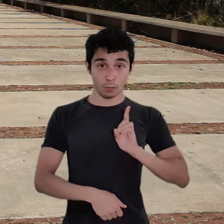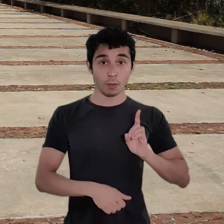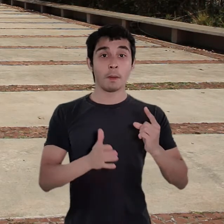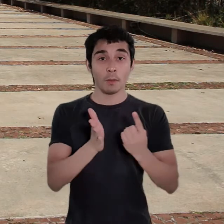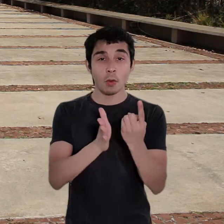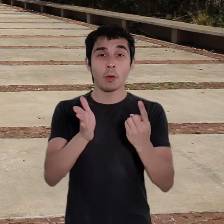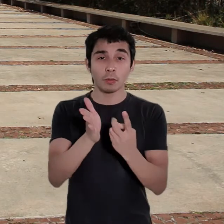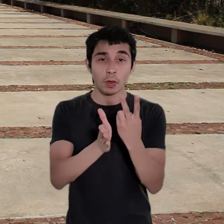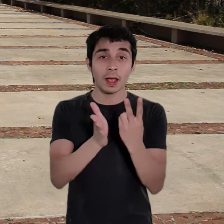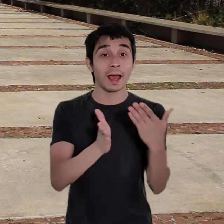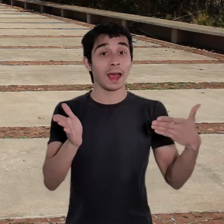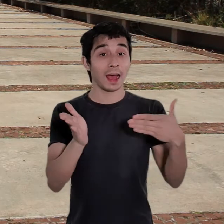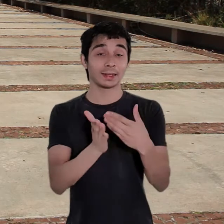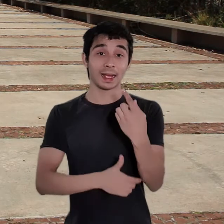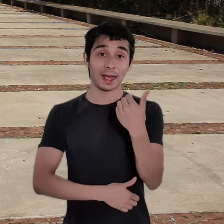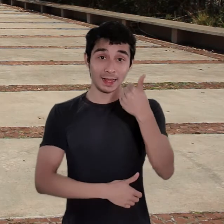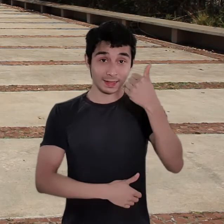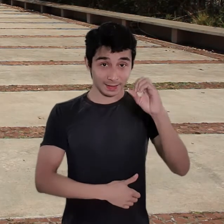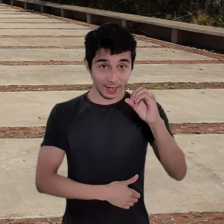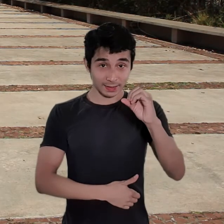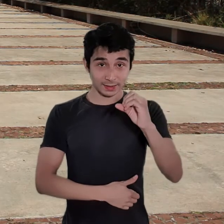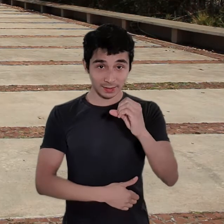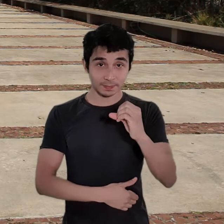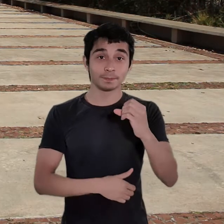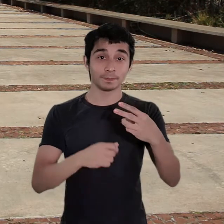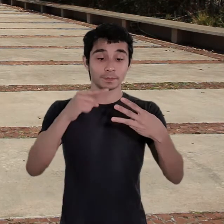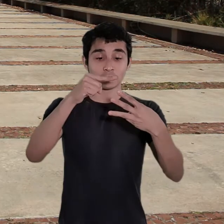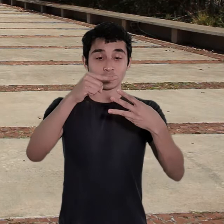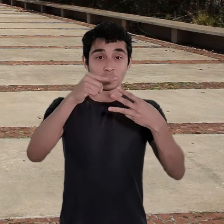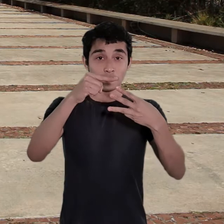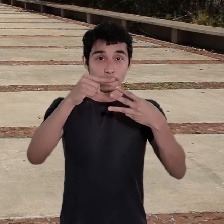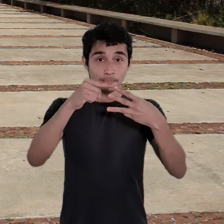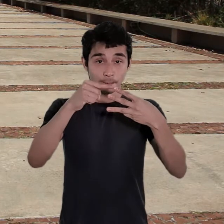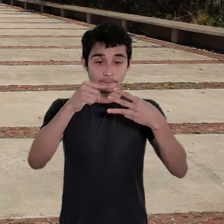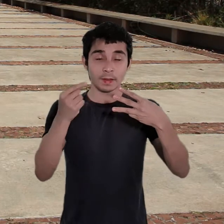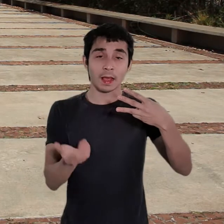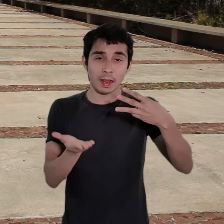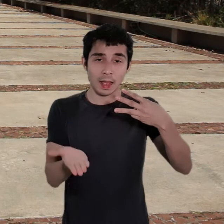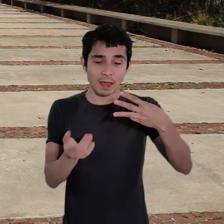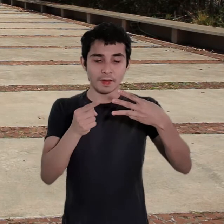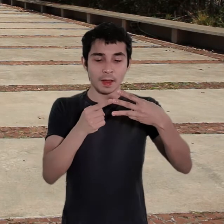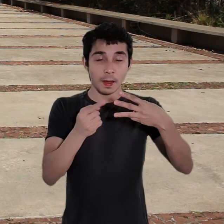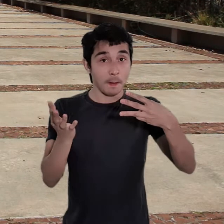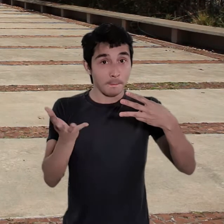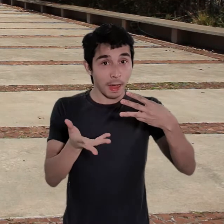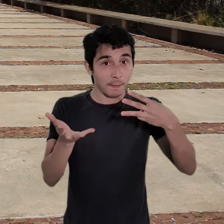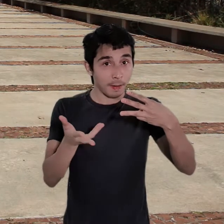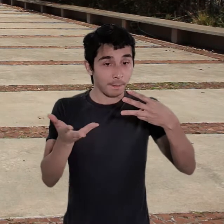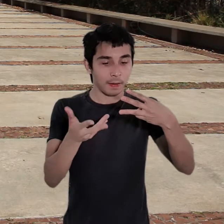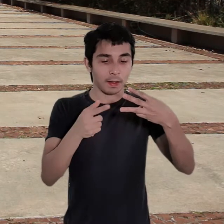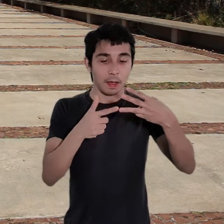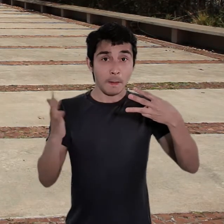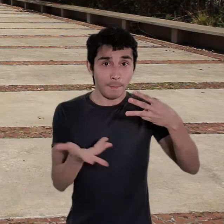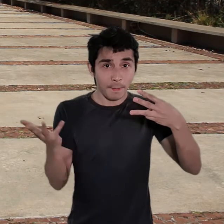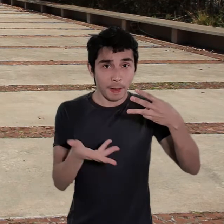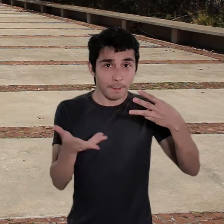Na primeira série, o professor Leandro vai demonstrar 3 níveis de intensidade. Nas 3 primeiras voltas, fazendo uma intensidade menor, aumentando